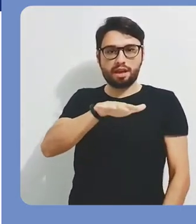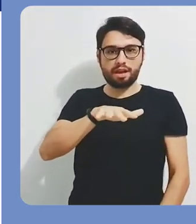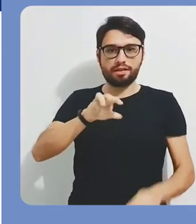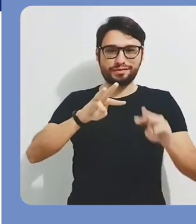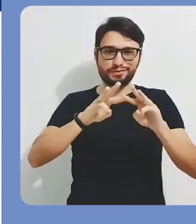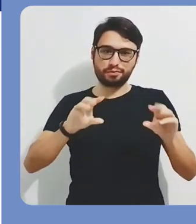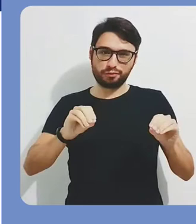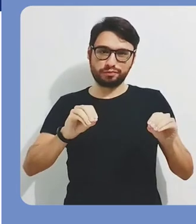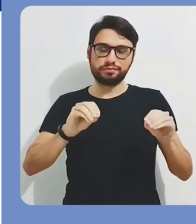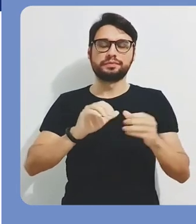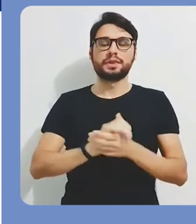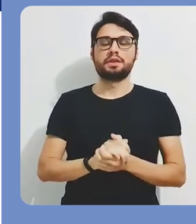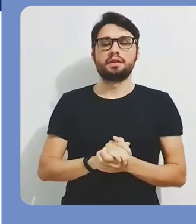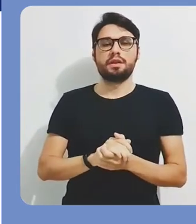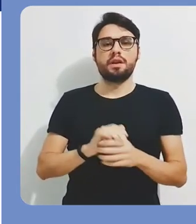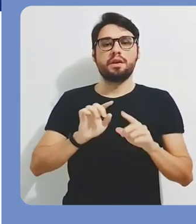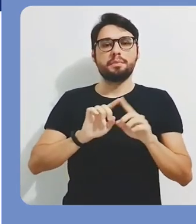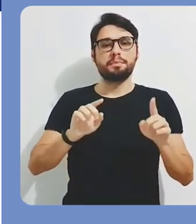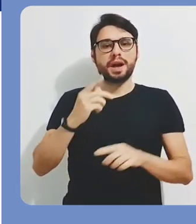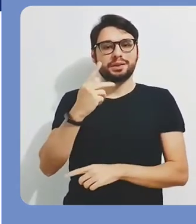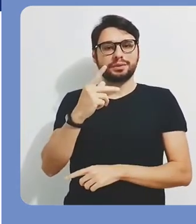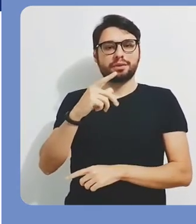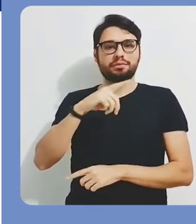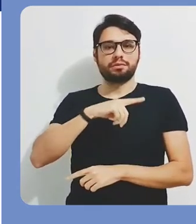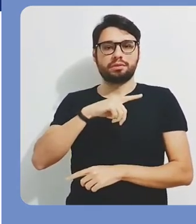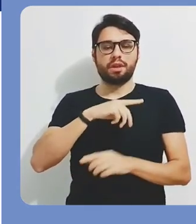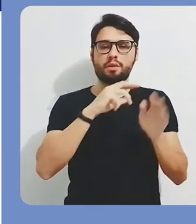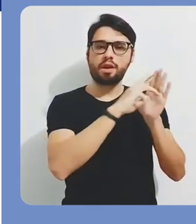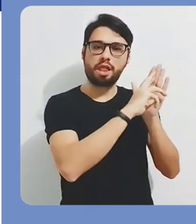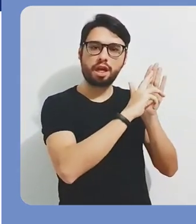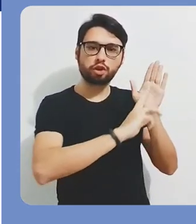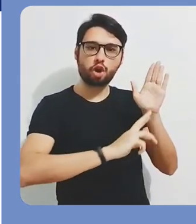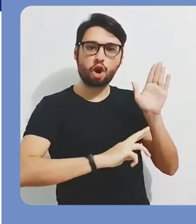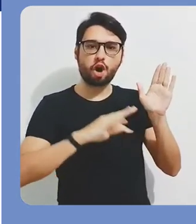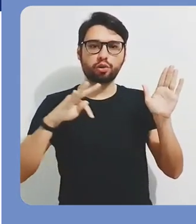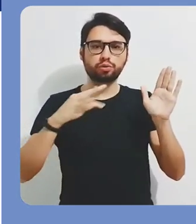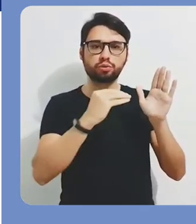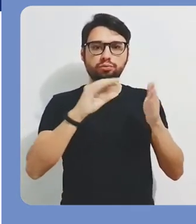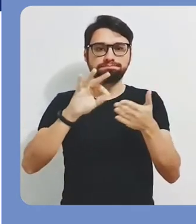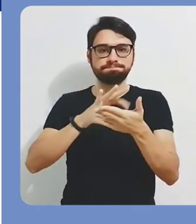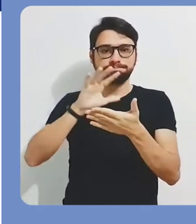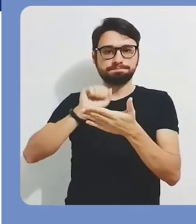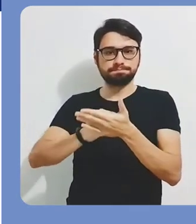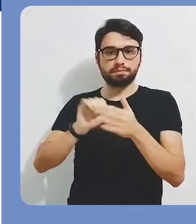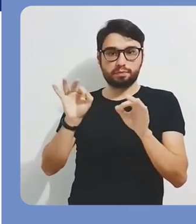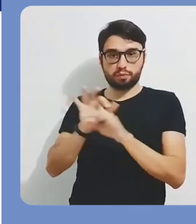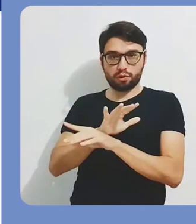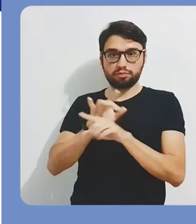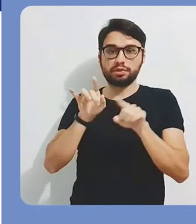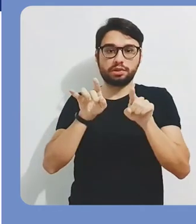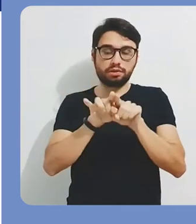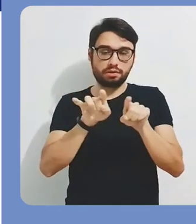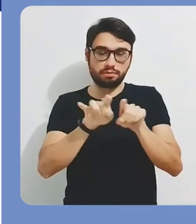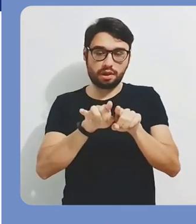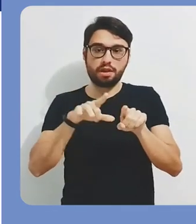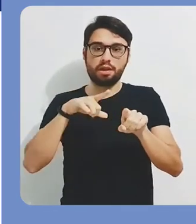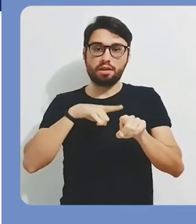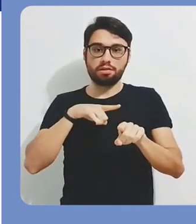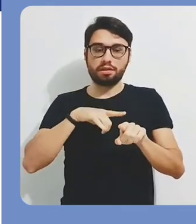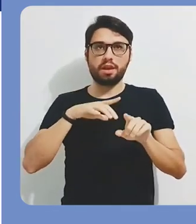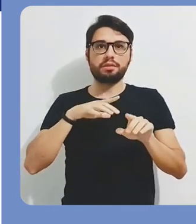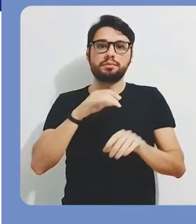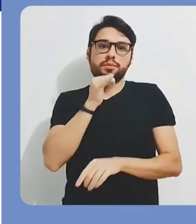aqui alguns usuários inscritos dentro do espaço do Moodle. Então, aqui você vai ter o relatório